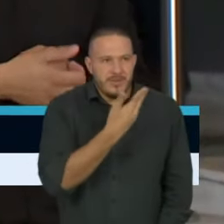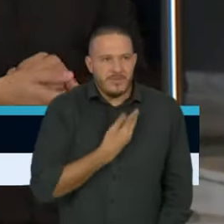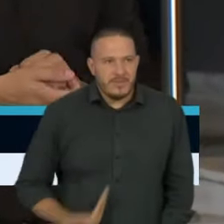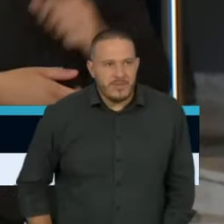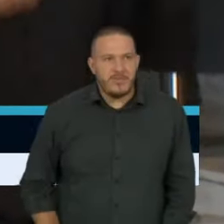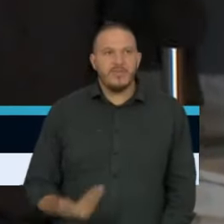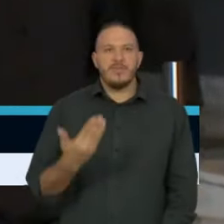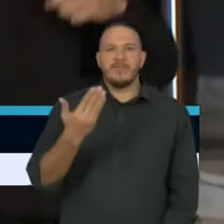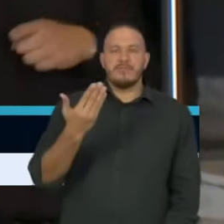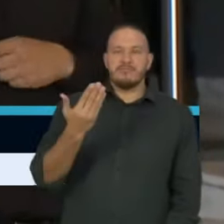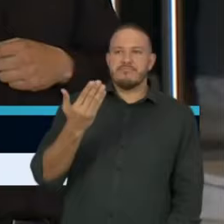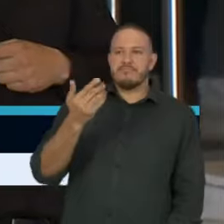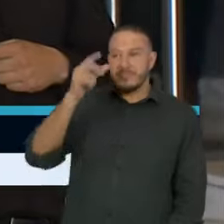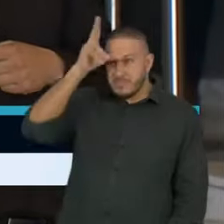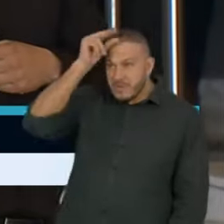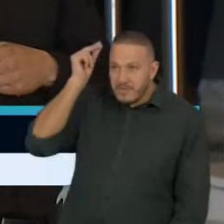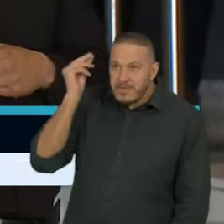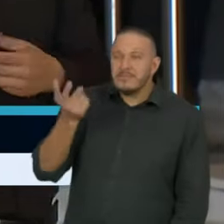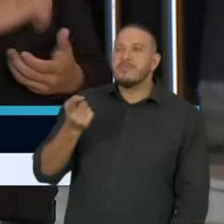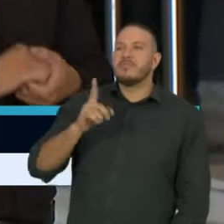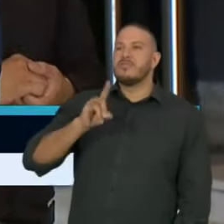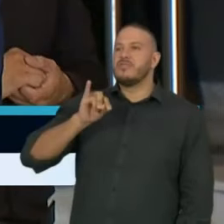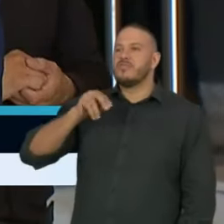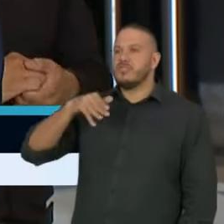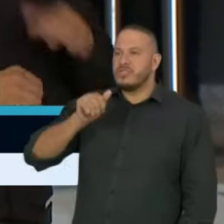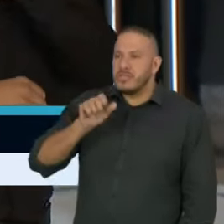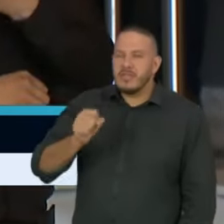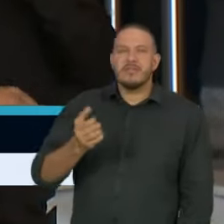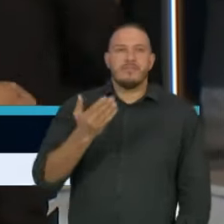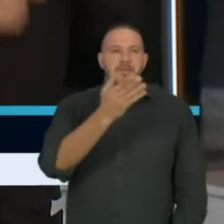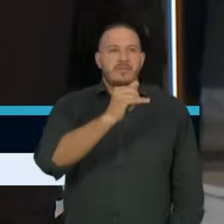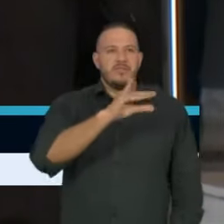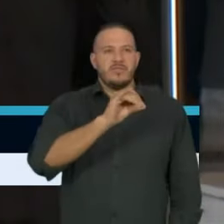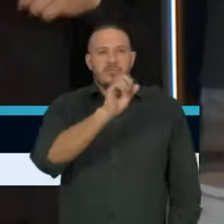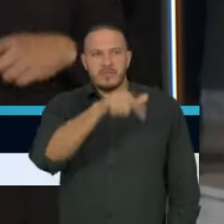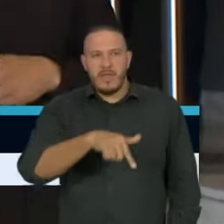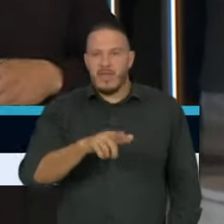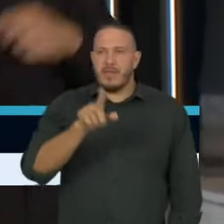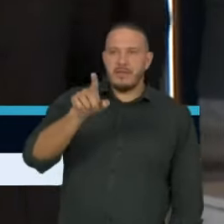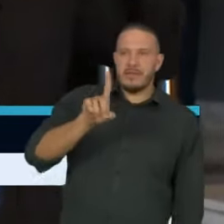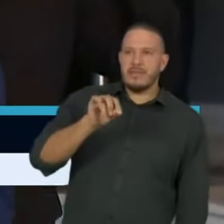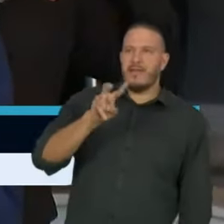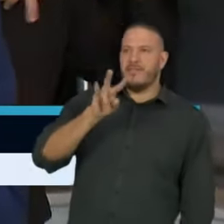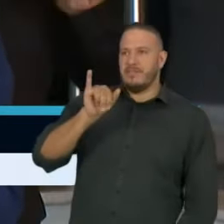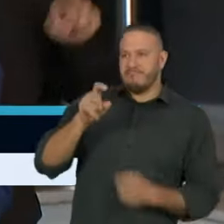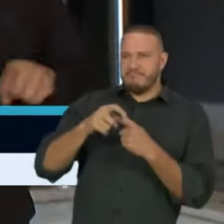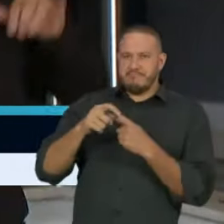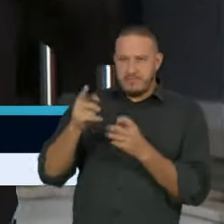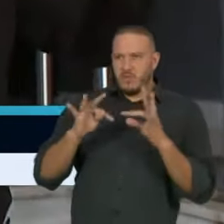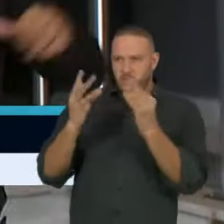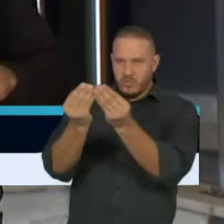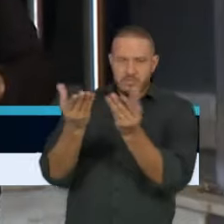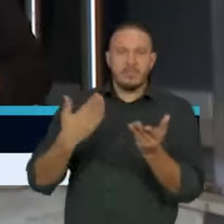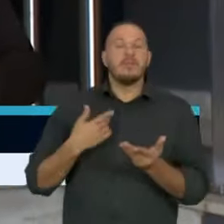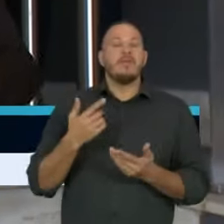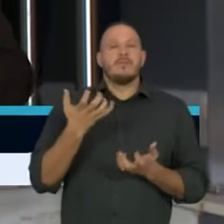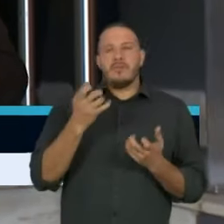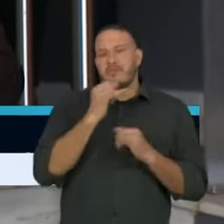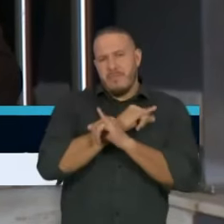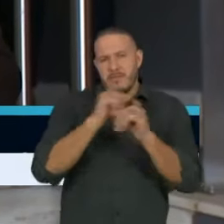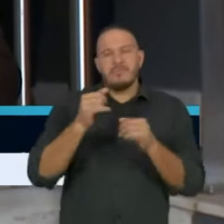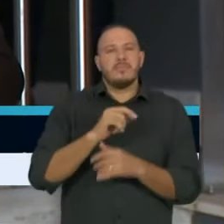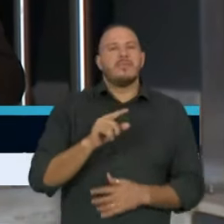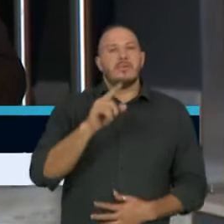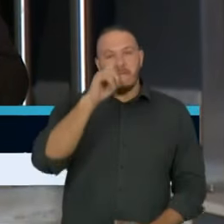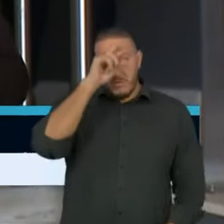diretor do Butetã de Imascovas, José Henrique e Davi. Eu queria dizer que o Hospital das Clínicas se comprometeu desde o